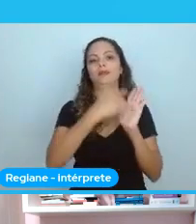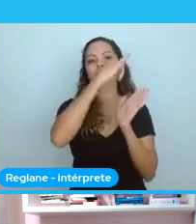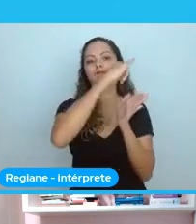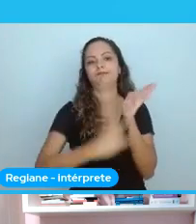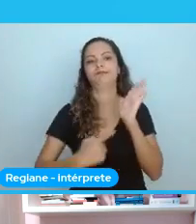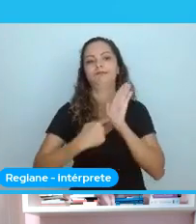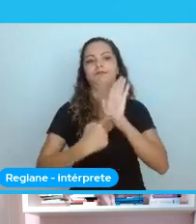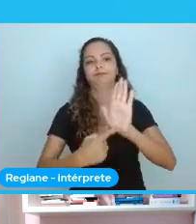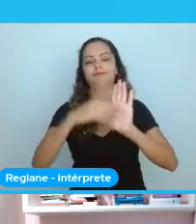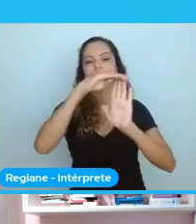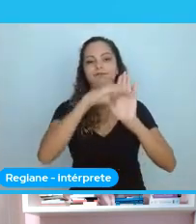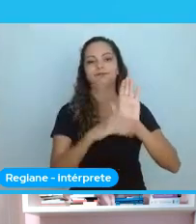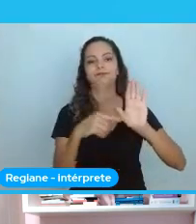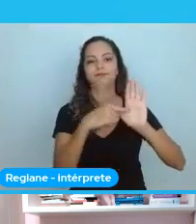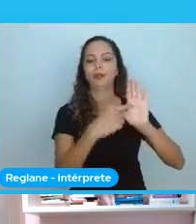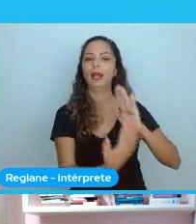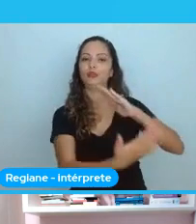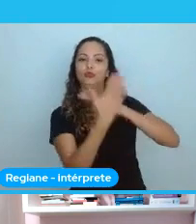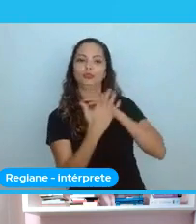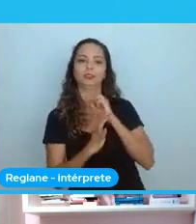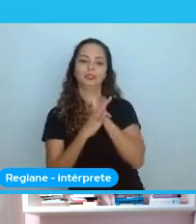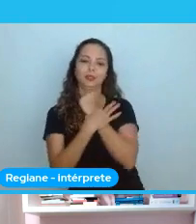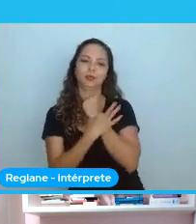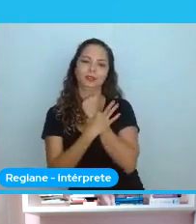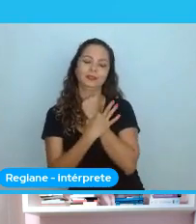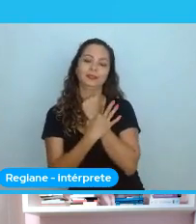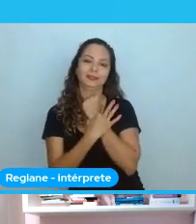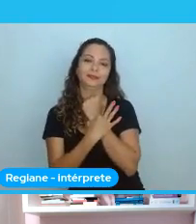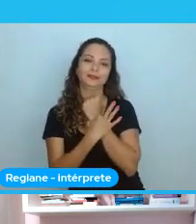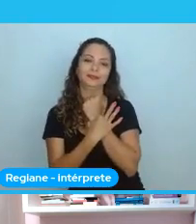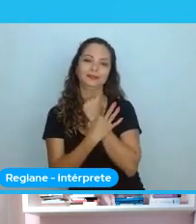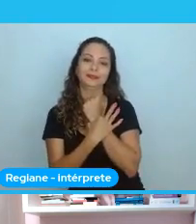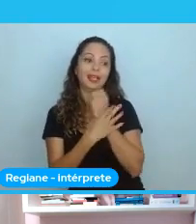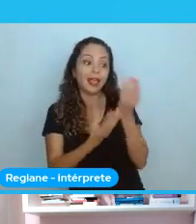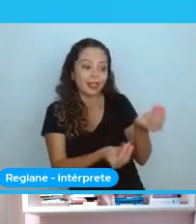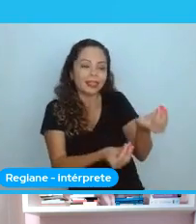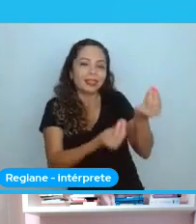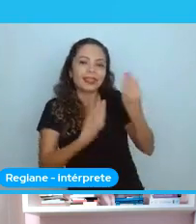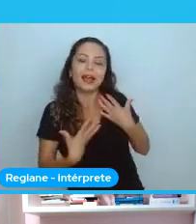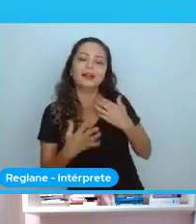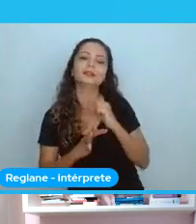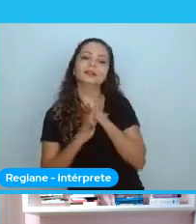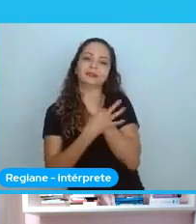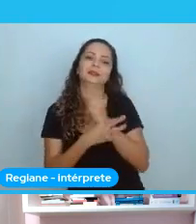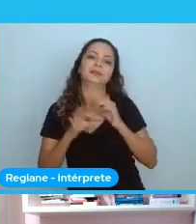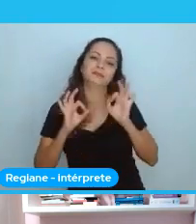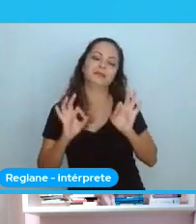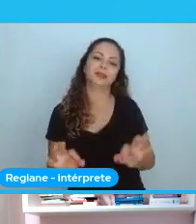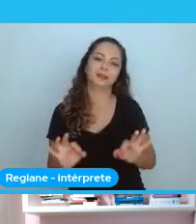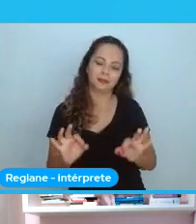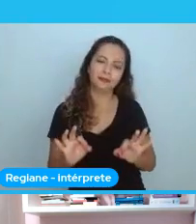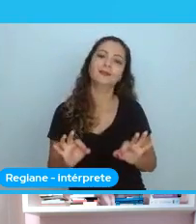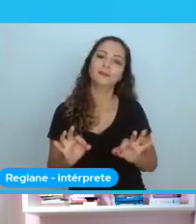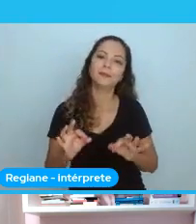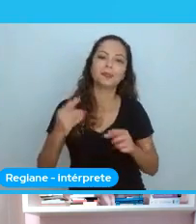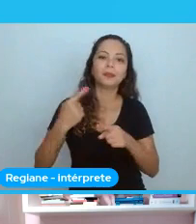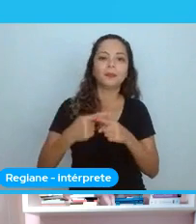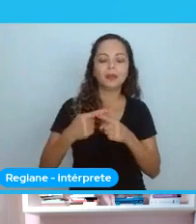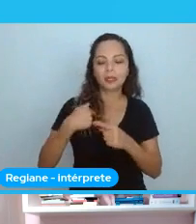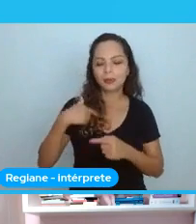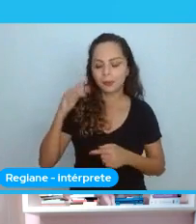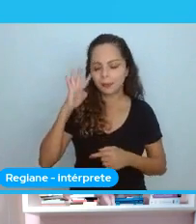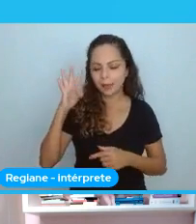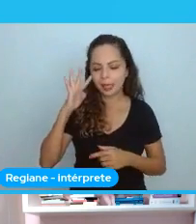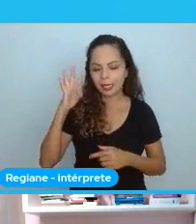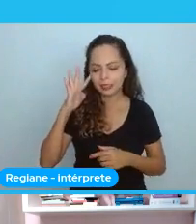me dão segurança, eu me sinto mais segura. Porque eu sei que a forma com que eu penso está alinhada